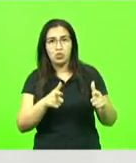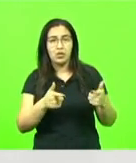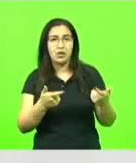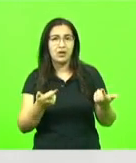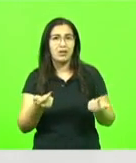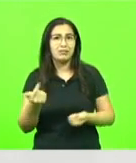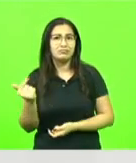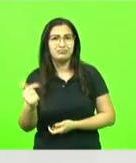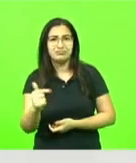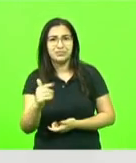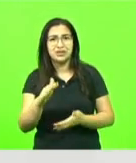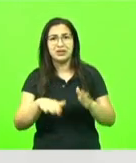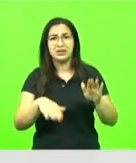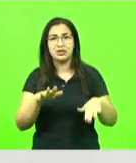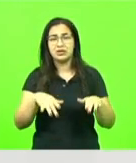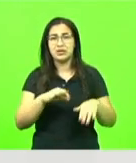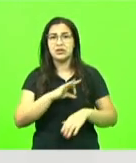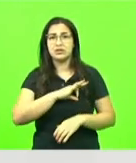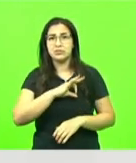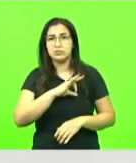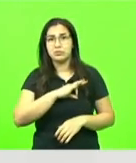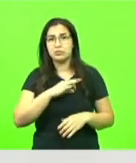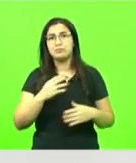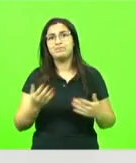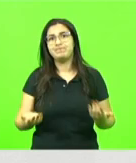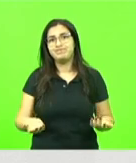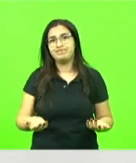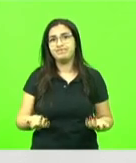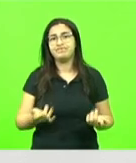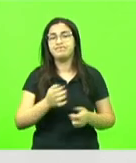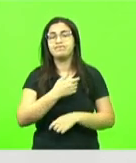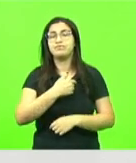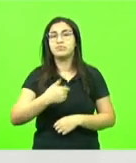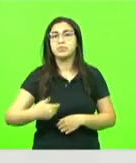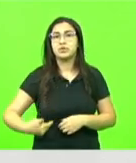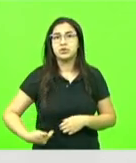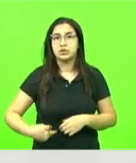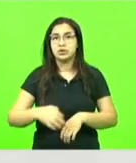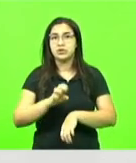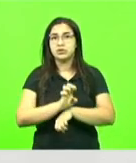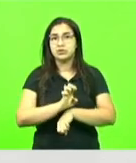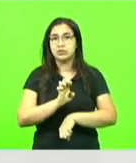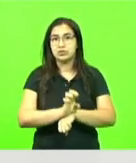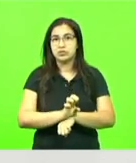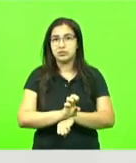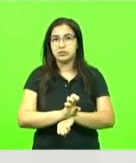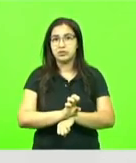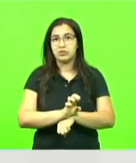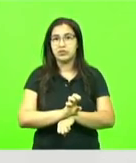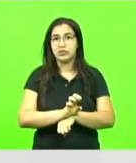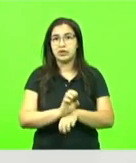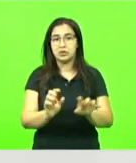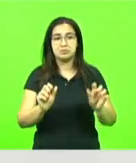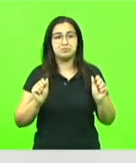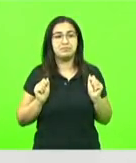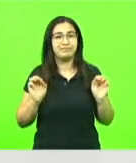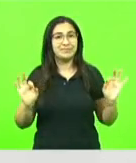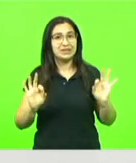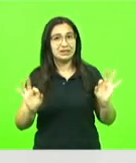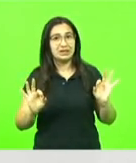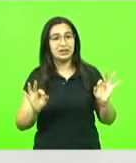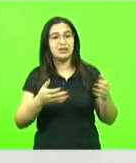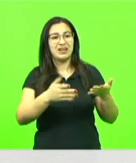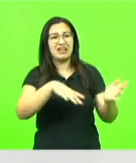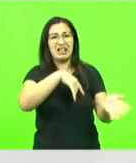de novo para o nosso conceito que não existe espaço vazio. Onde o Estado está ausente, o caos vai se fazer presente e está aumentando a